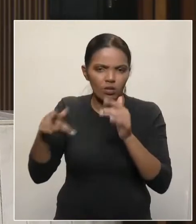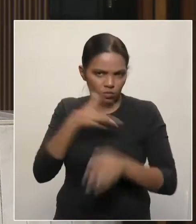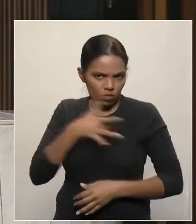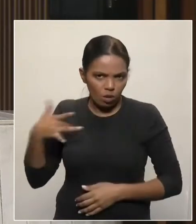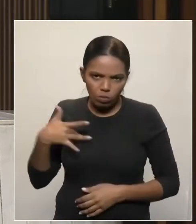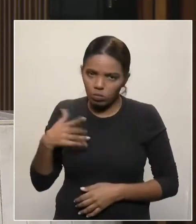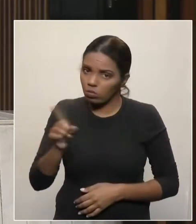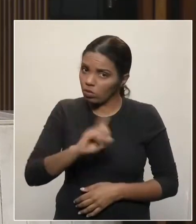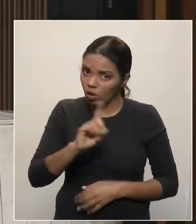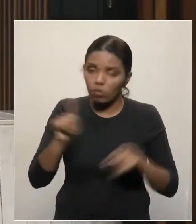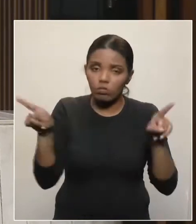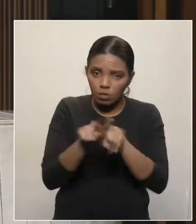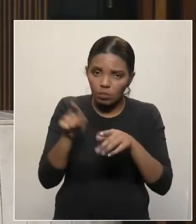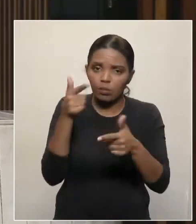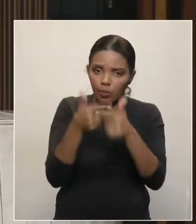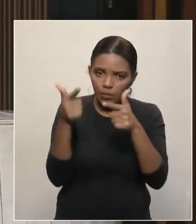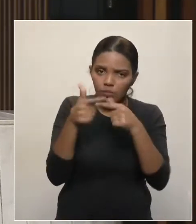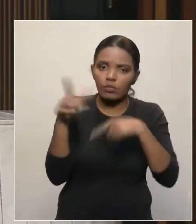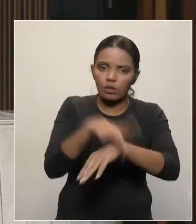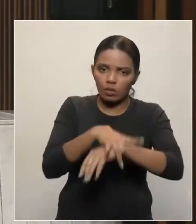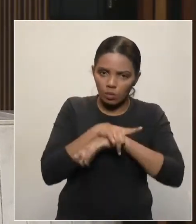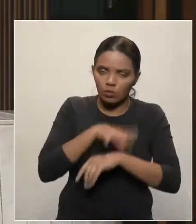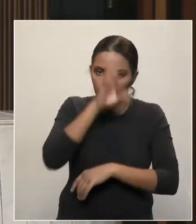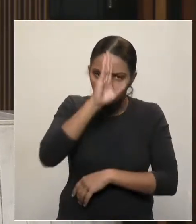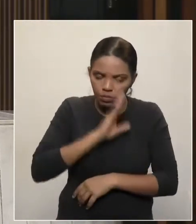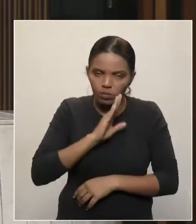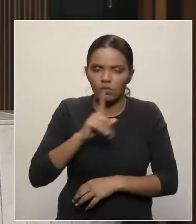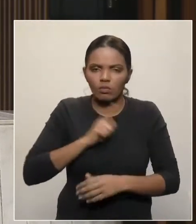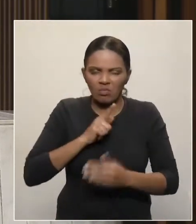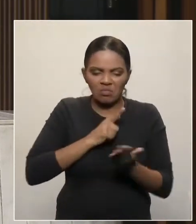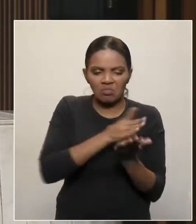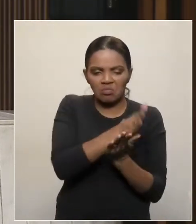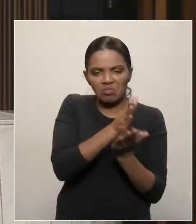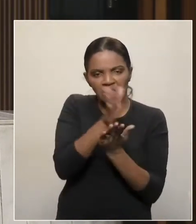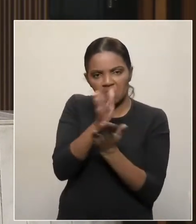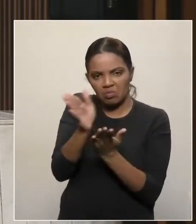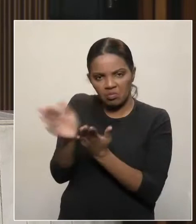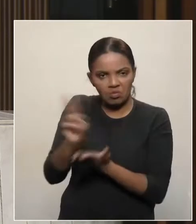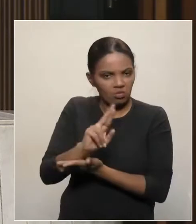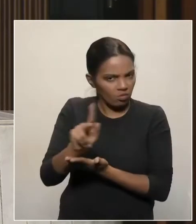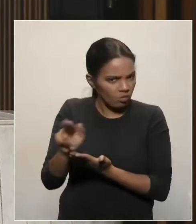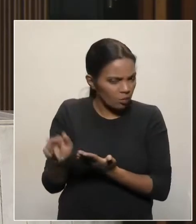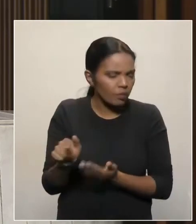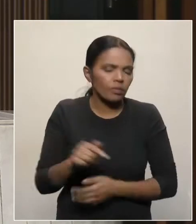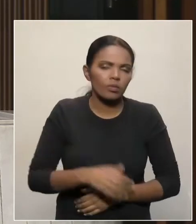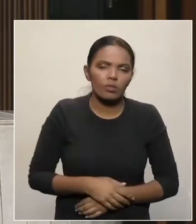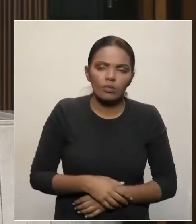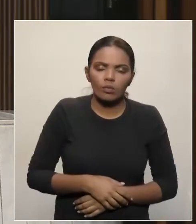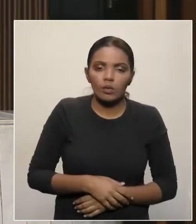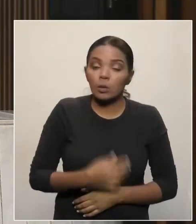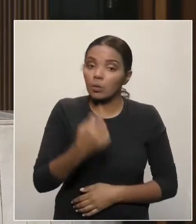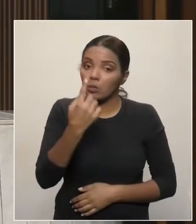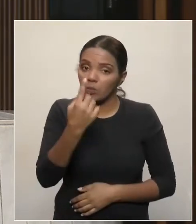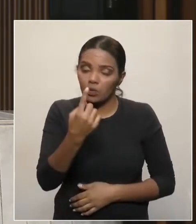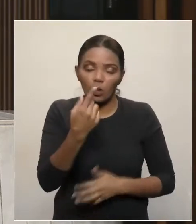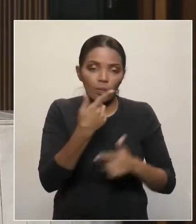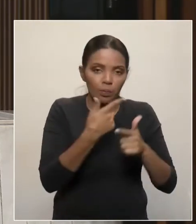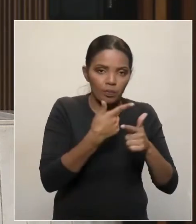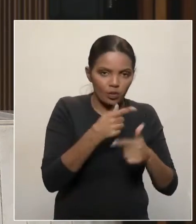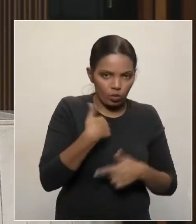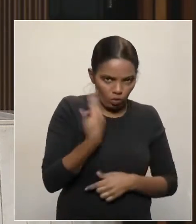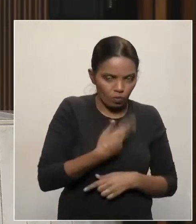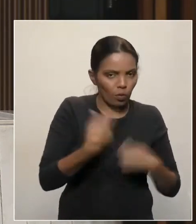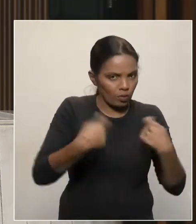problema de segurança pública. Tem outras vertentes que estão abordadas nesse tema aqui. Uma coisa, essa crise vai fazer a gente